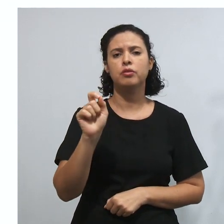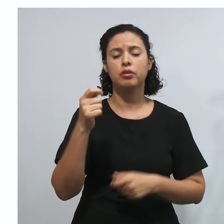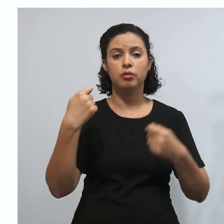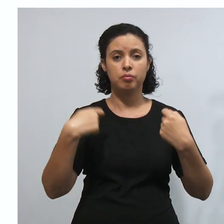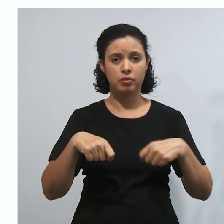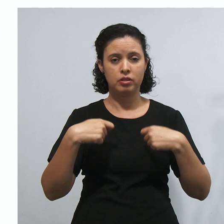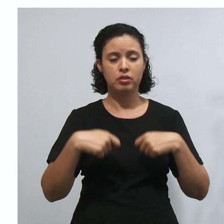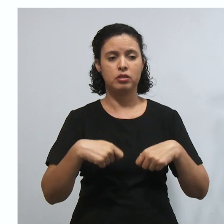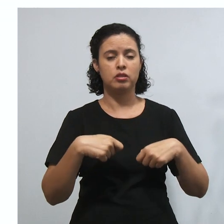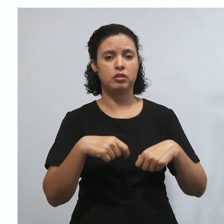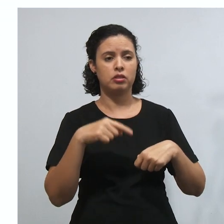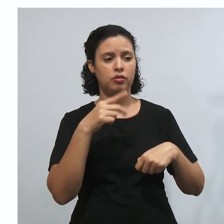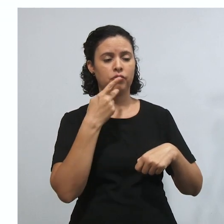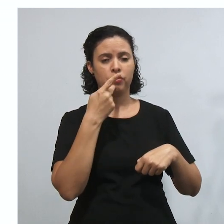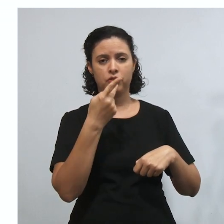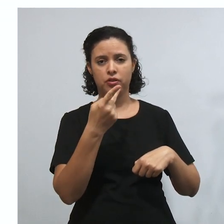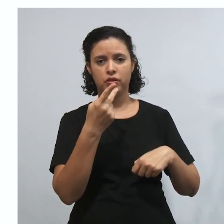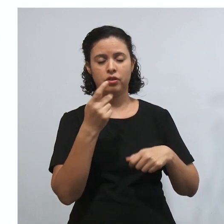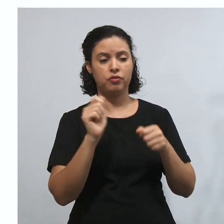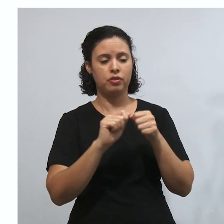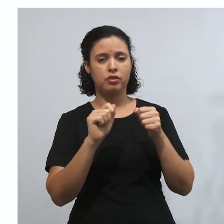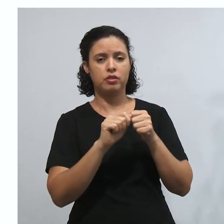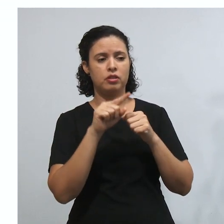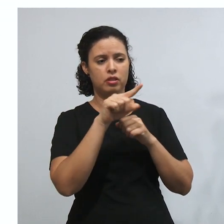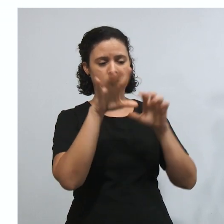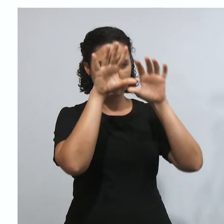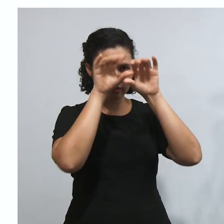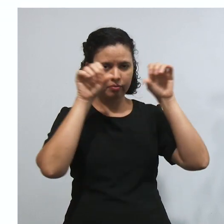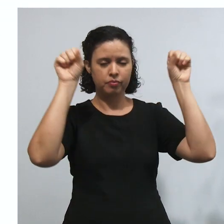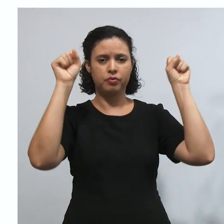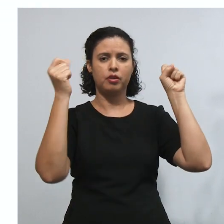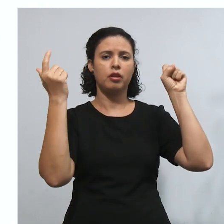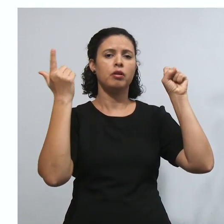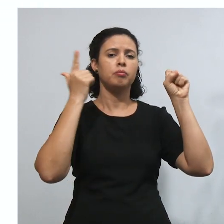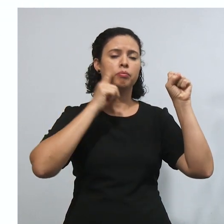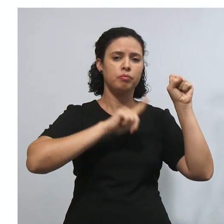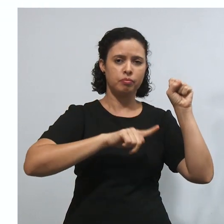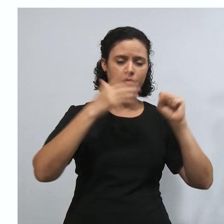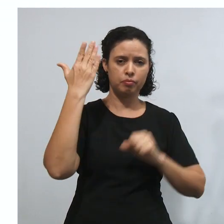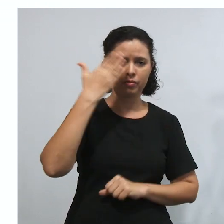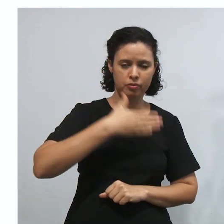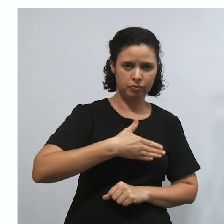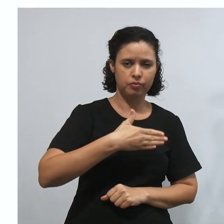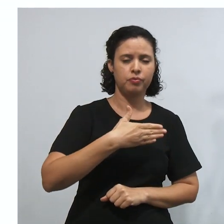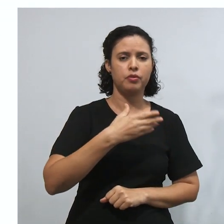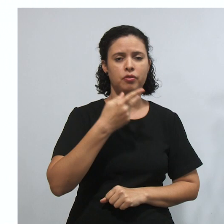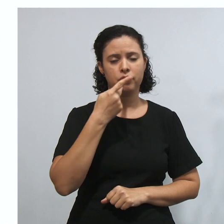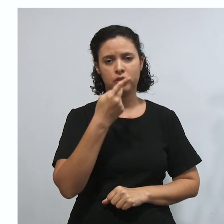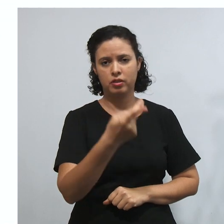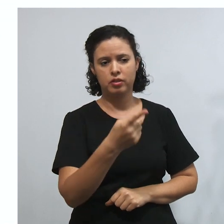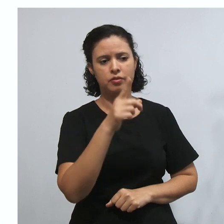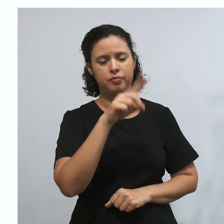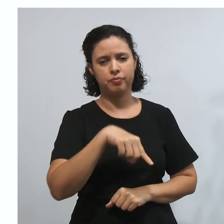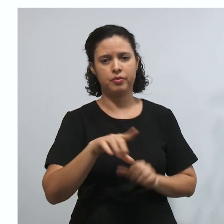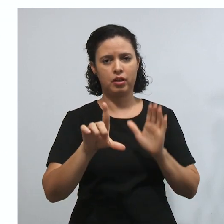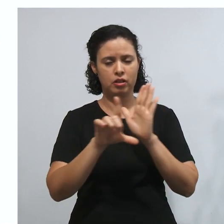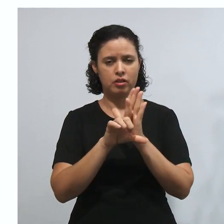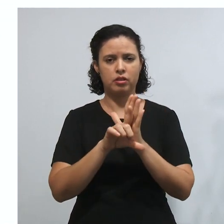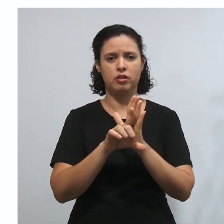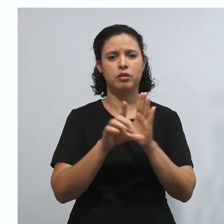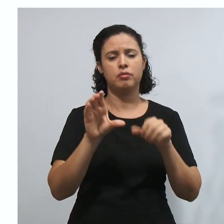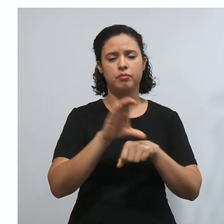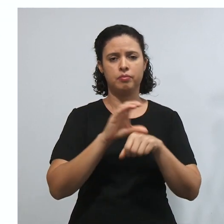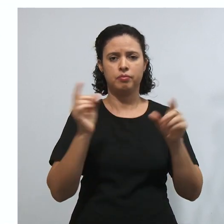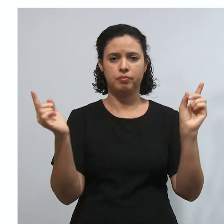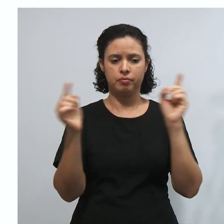STF dizer se ela declarar que ela é constitucional, tá? Então, vamos lá. Quem é a primeira pessoa